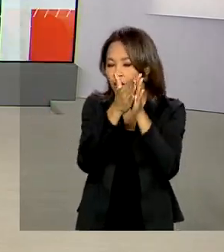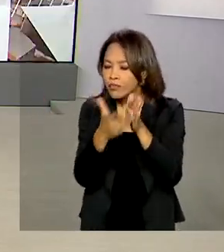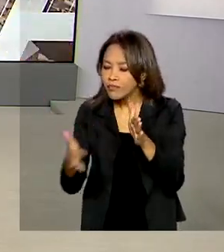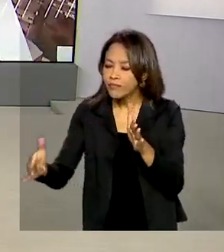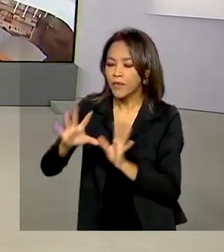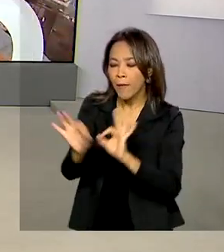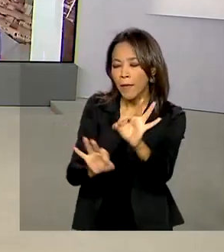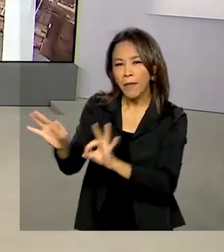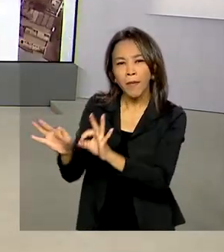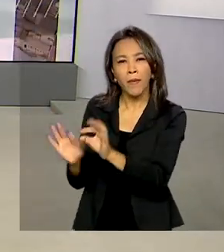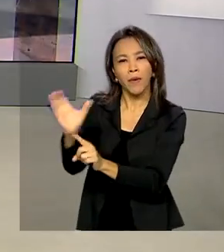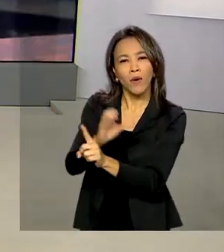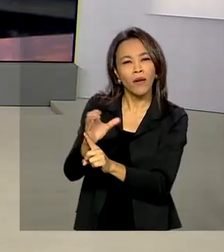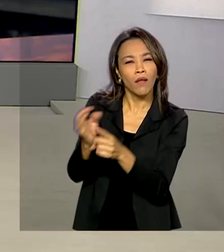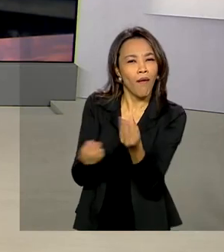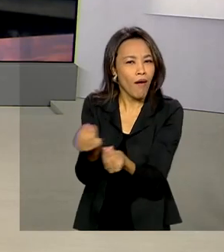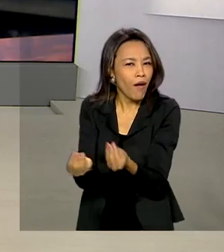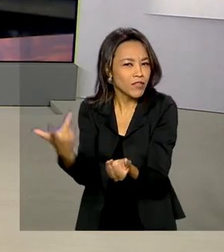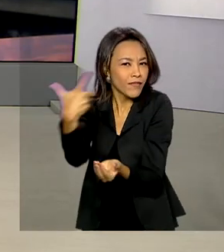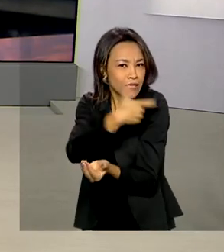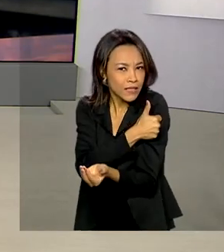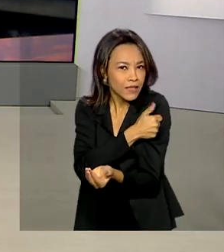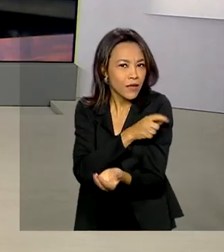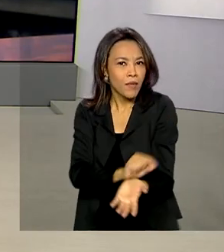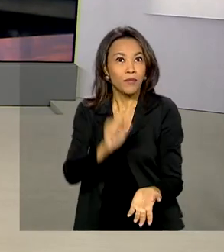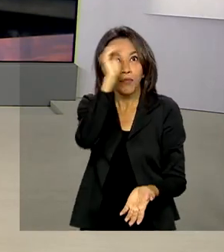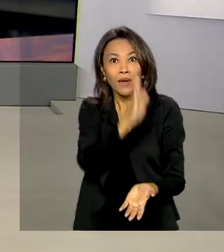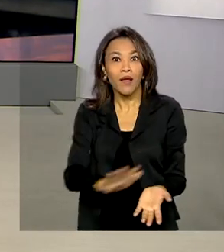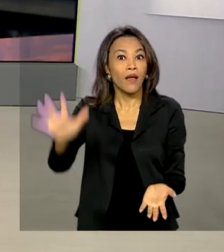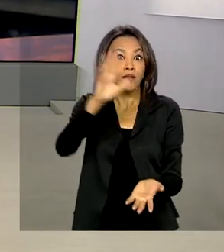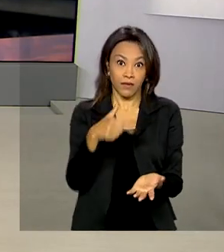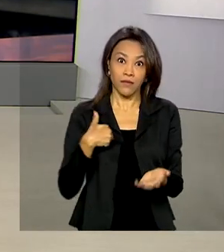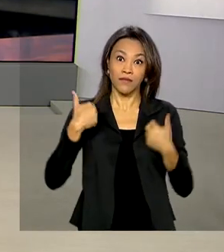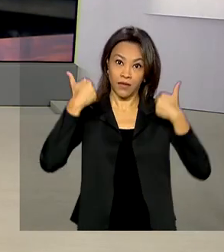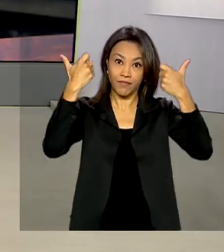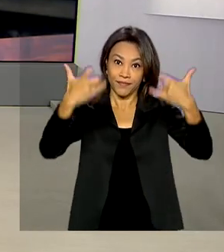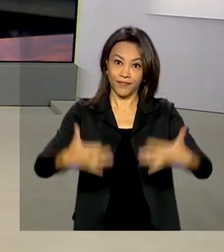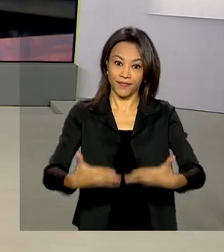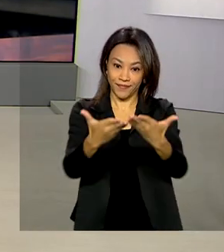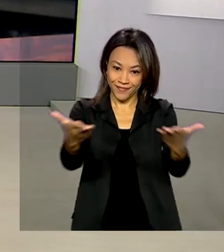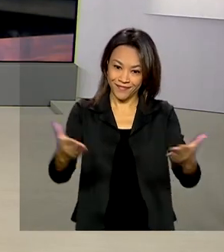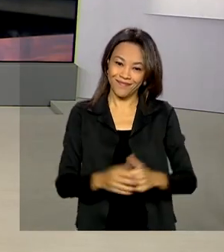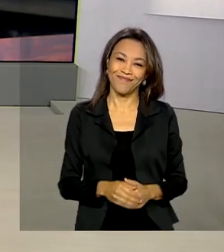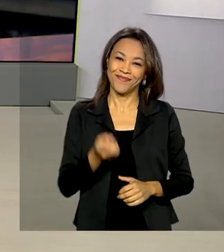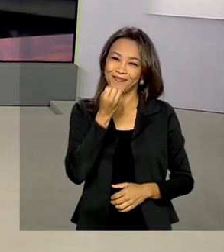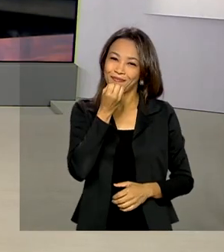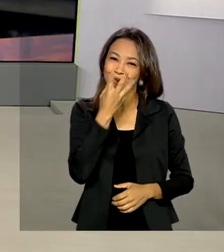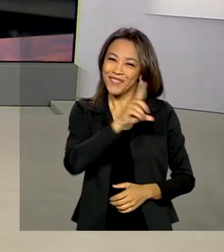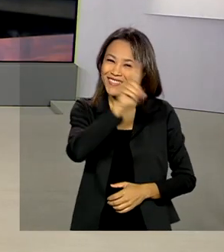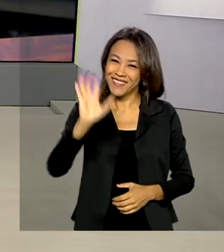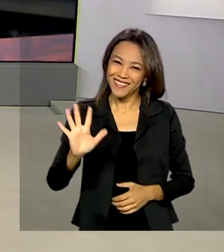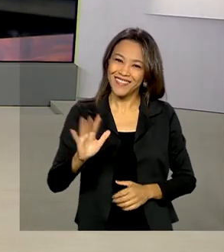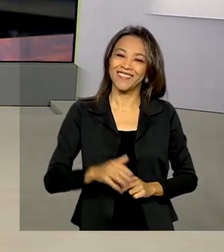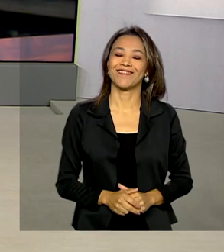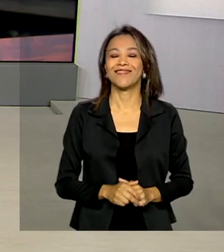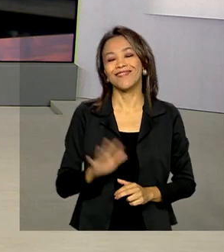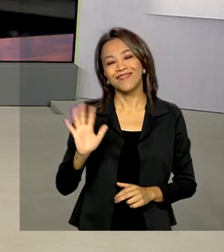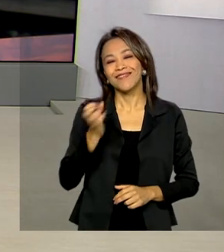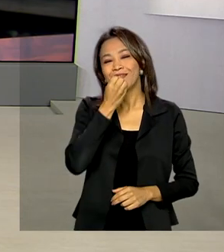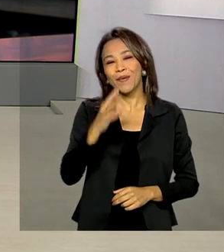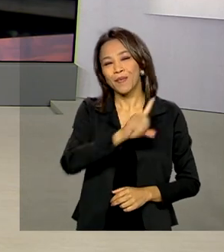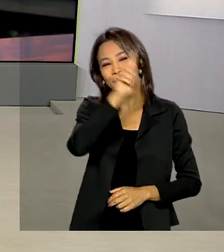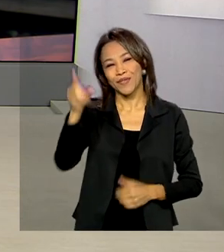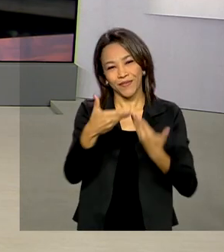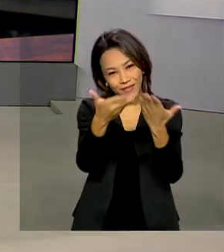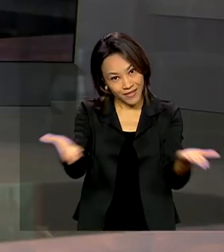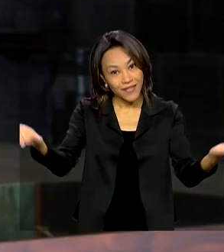A gente conversa agora com o repórter Glauco de Queiroz. Ele traz ao vivo mais informações para a gente. Oi, Glauco! Bom dia! Olá, Renata! Bom dia para você e bom